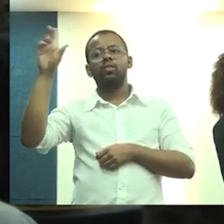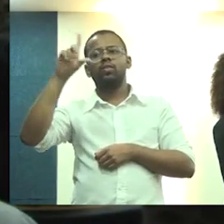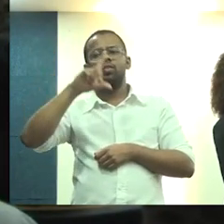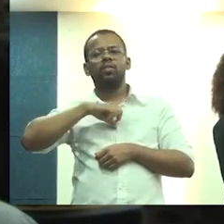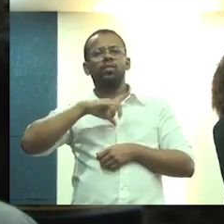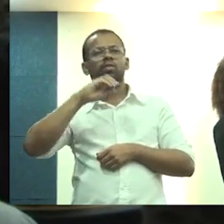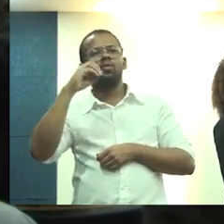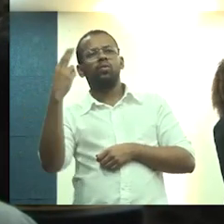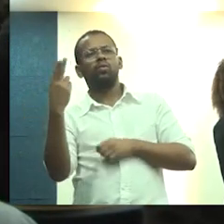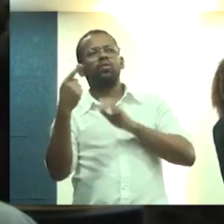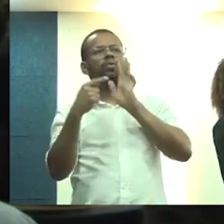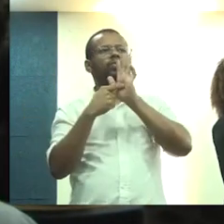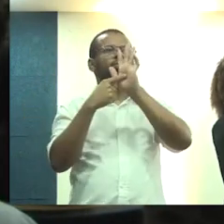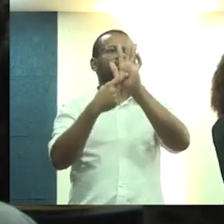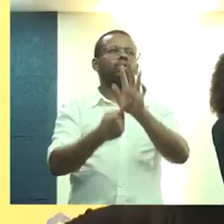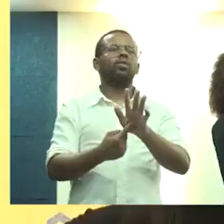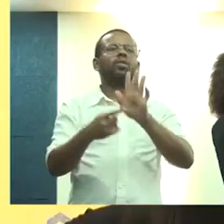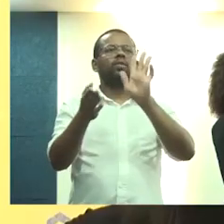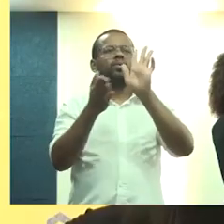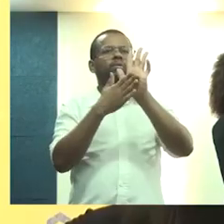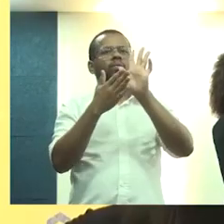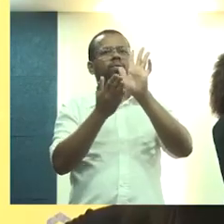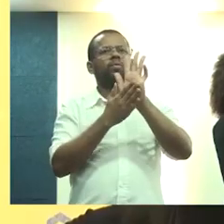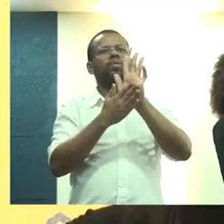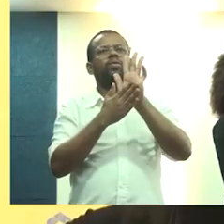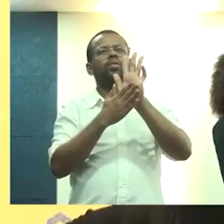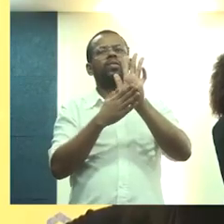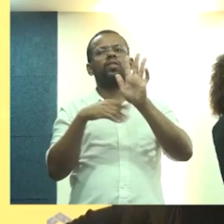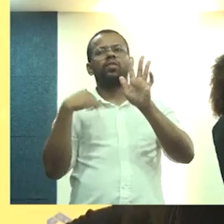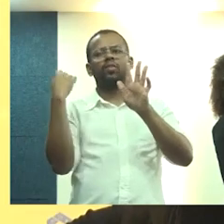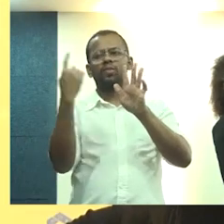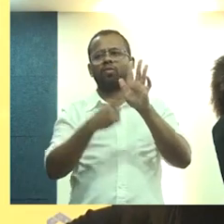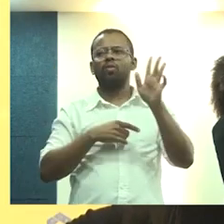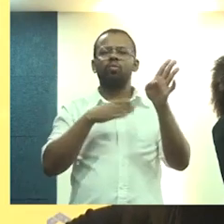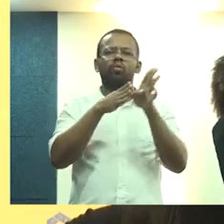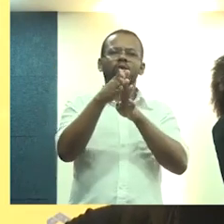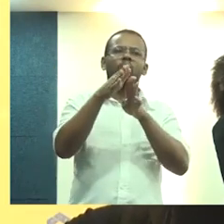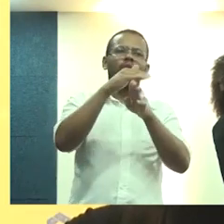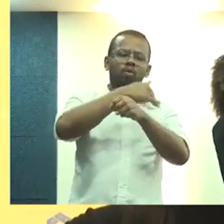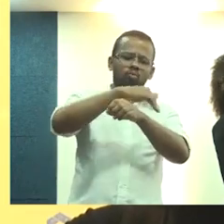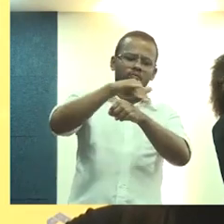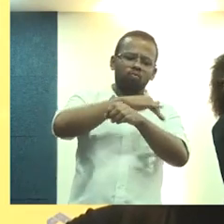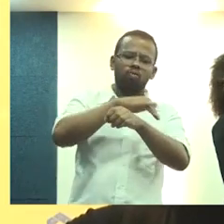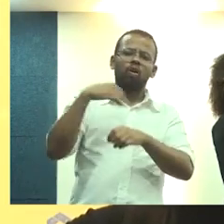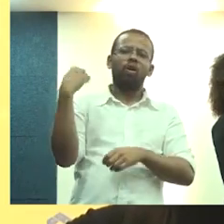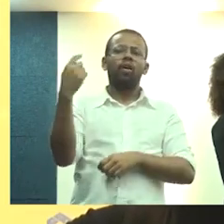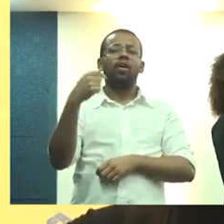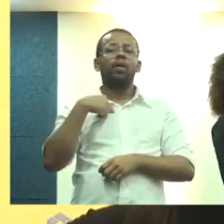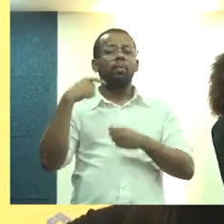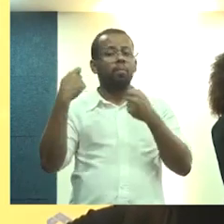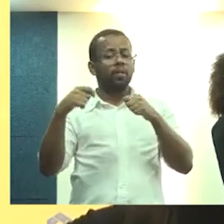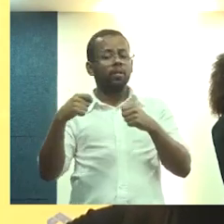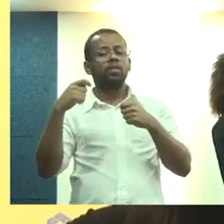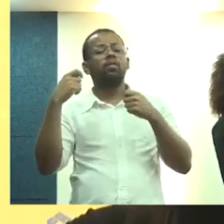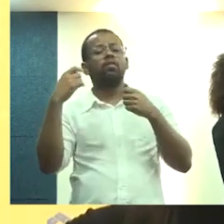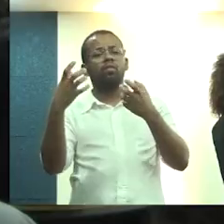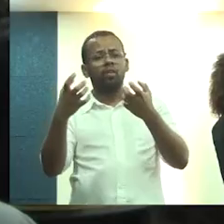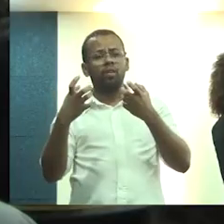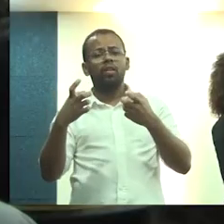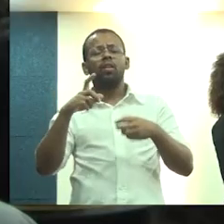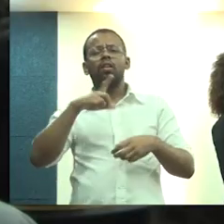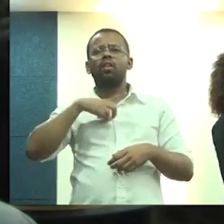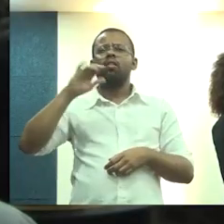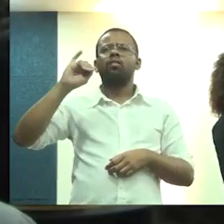que nós apresentamos, as propostas que nós fomos às ruas para dizer, olha, eu preciso, eu quero fazer isso,